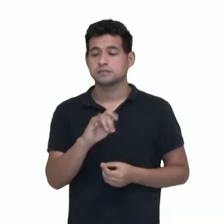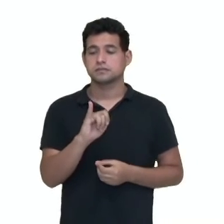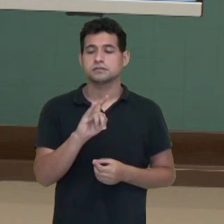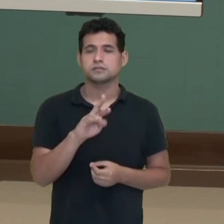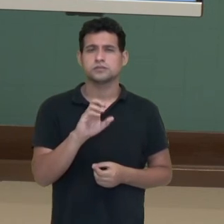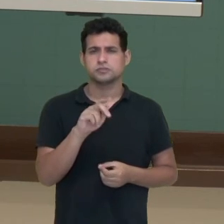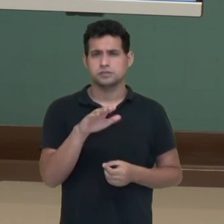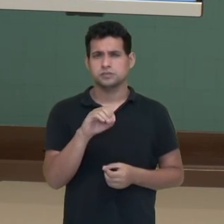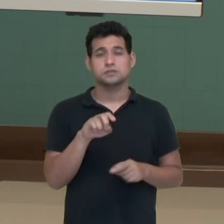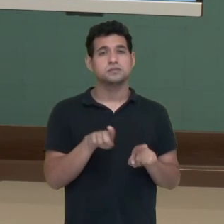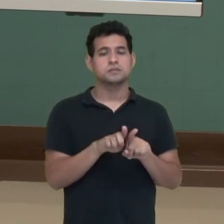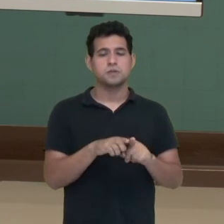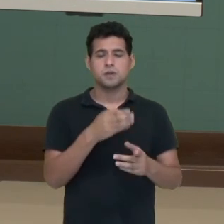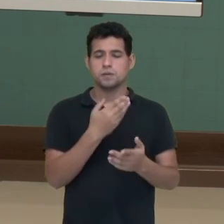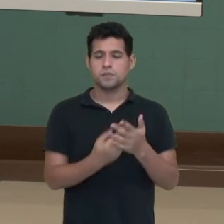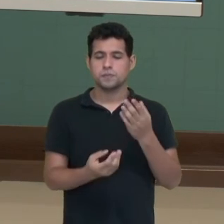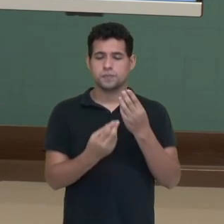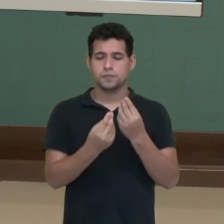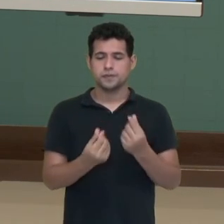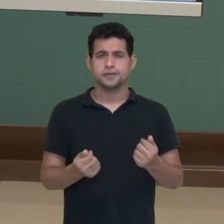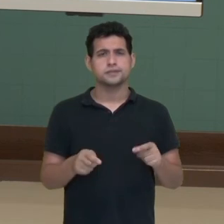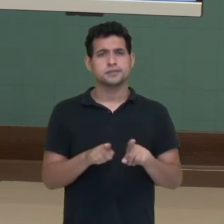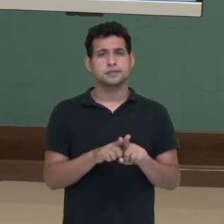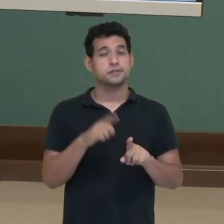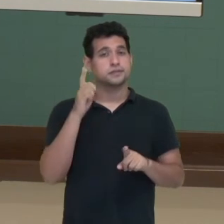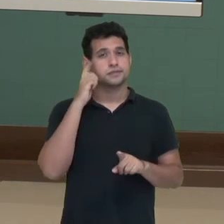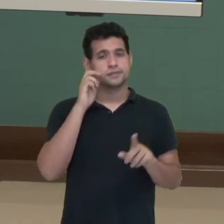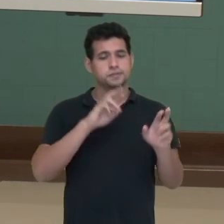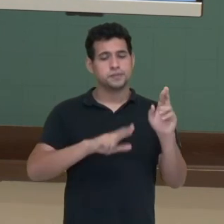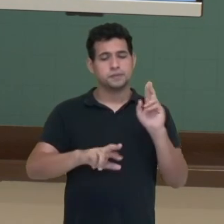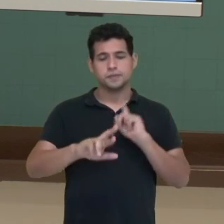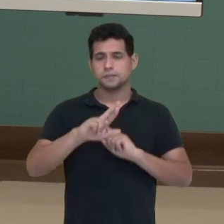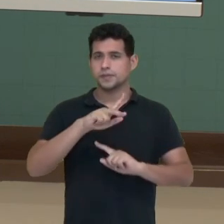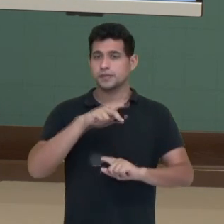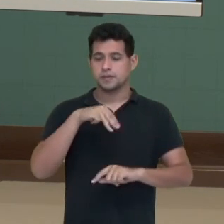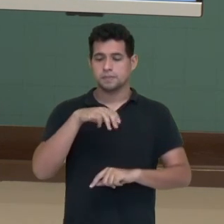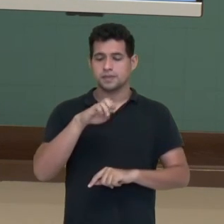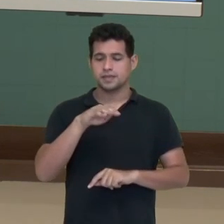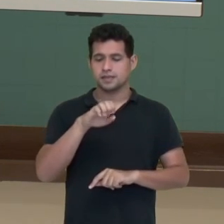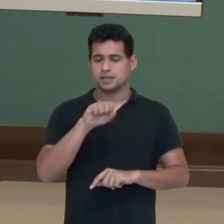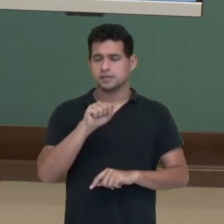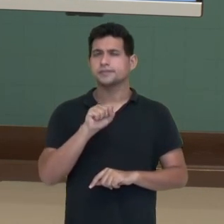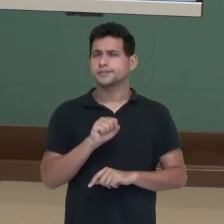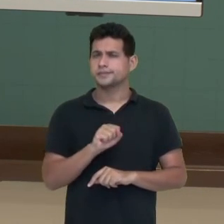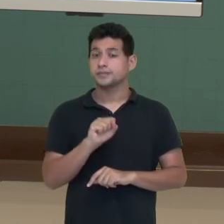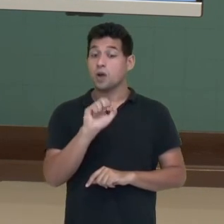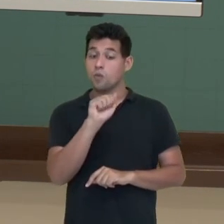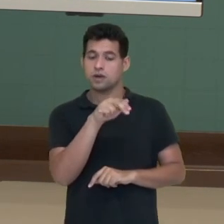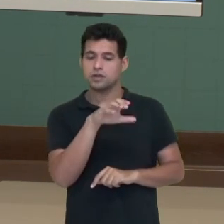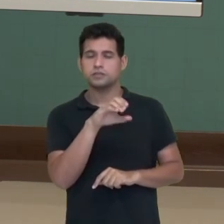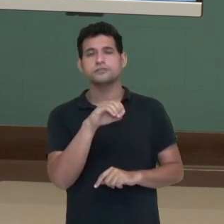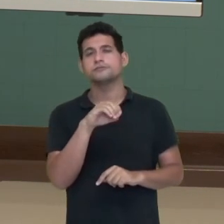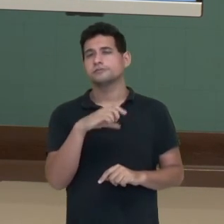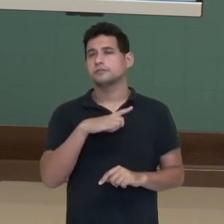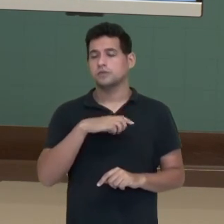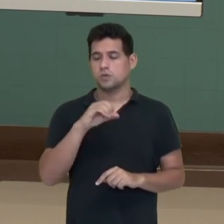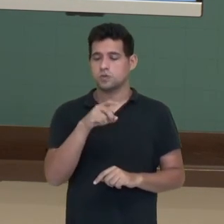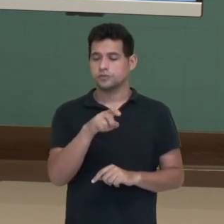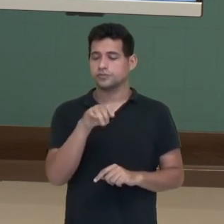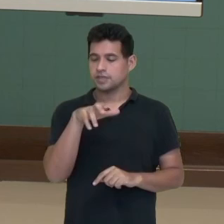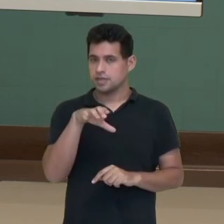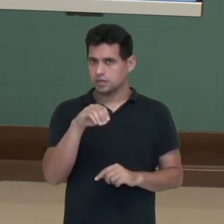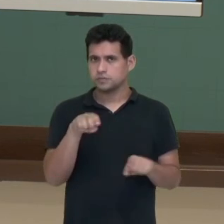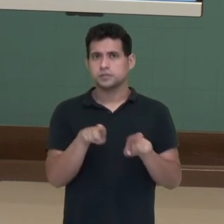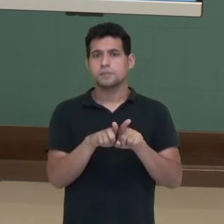e o hidrogênio perde nessa competição para os outros demais metais. Lá nos ânions, os ânions oxigenados e o